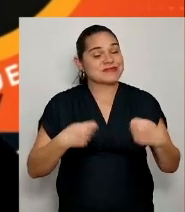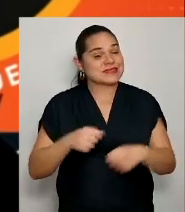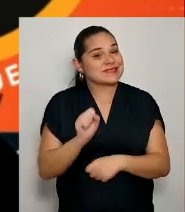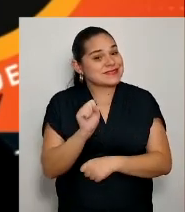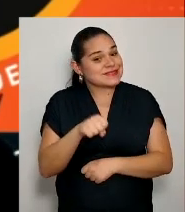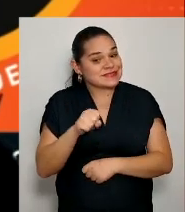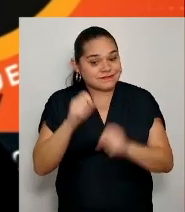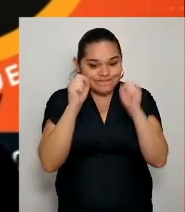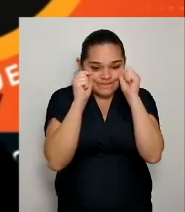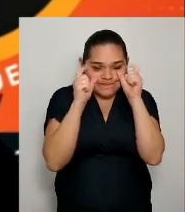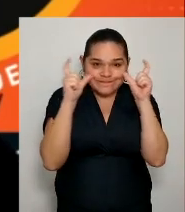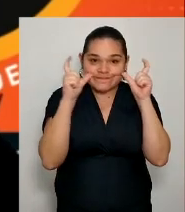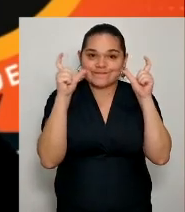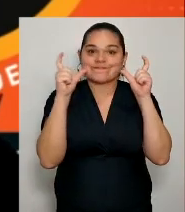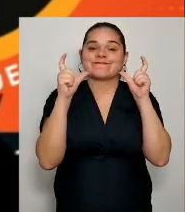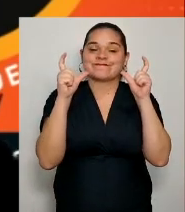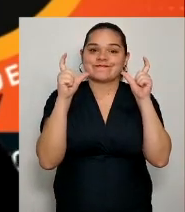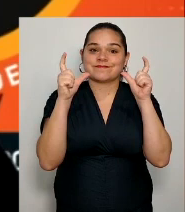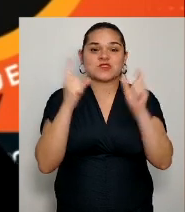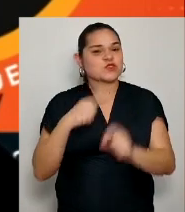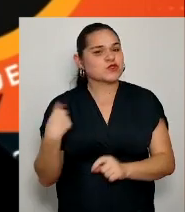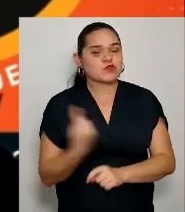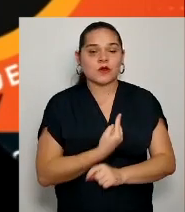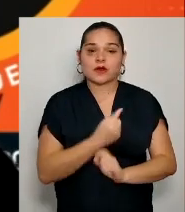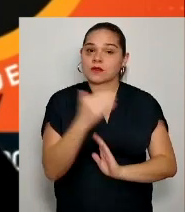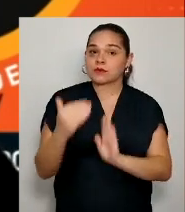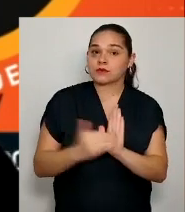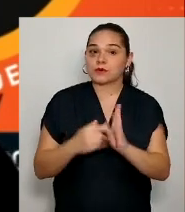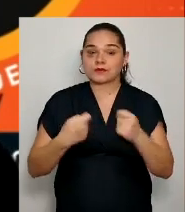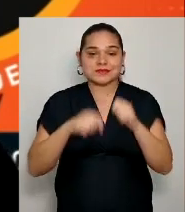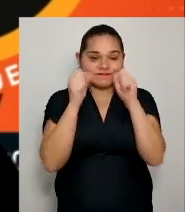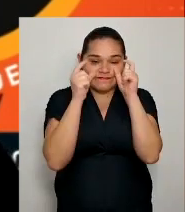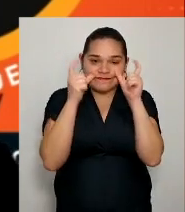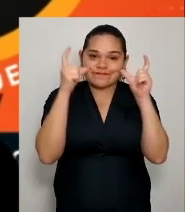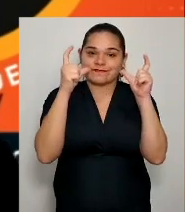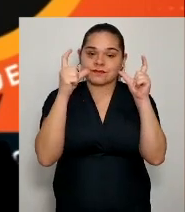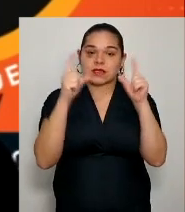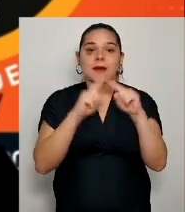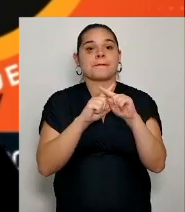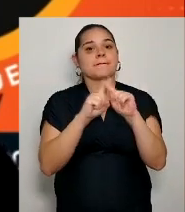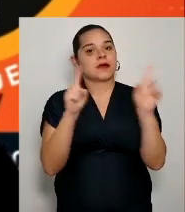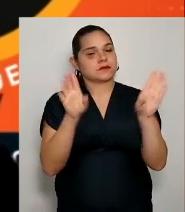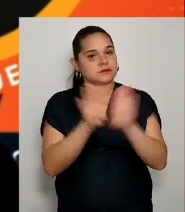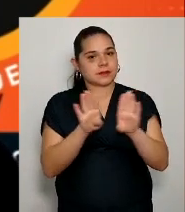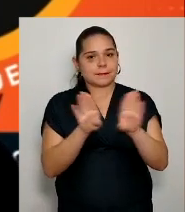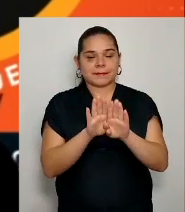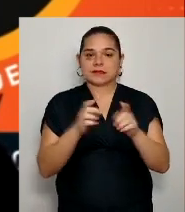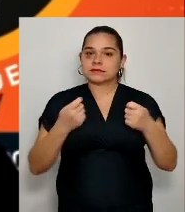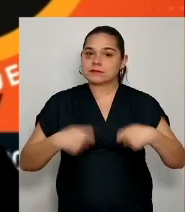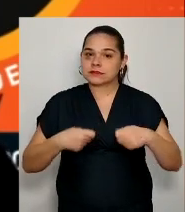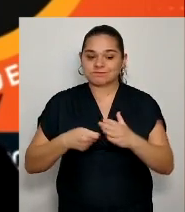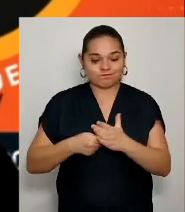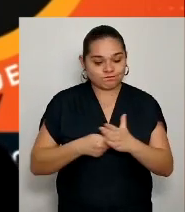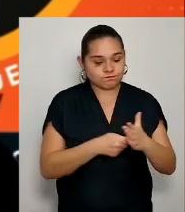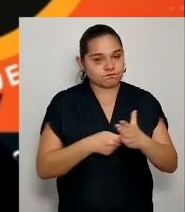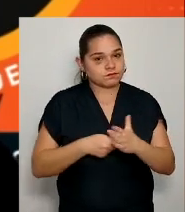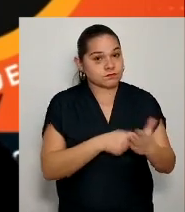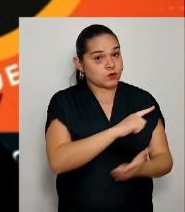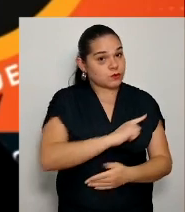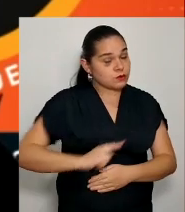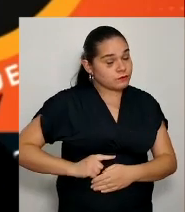devemos ficar atentos, mas temos que pressionar também o governo estadual e o governo